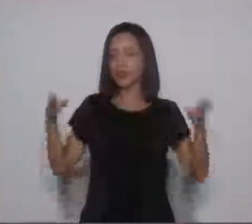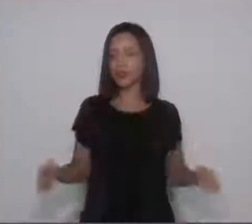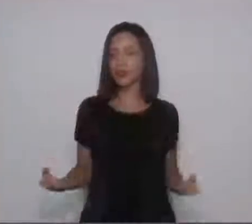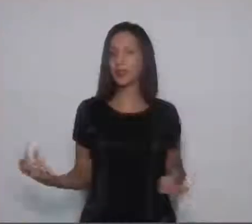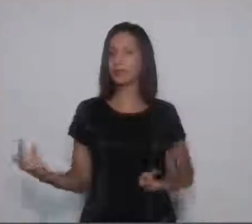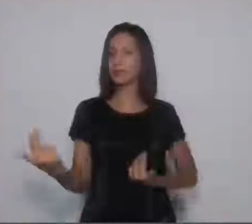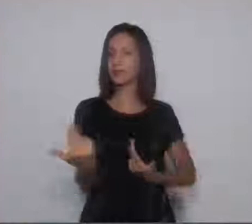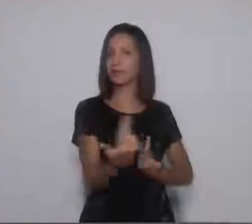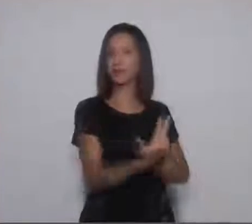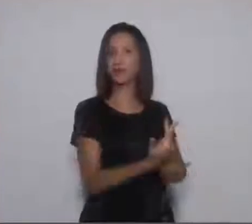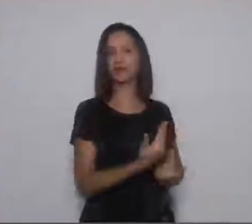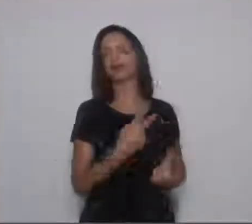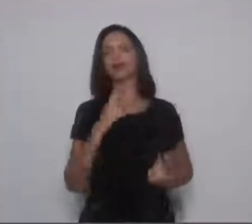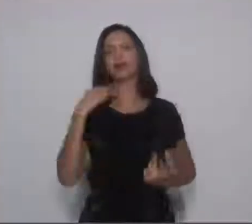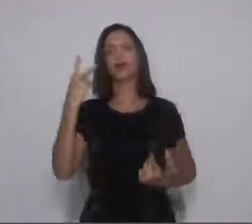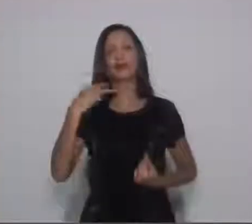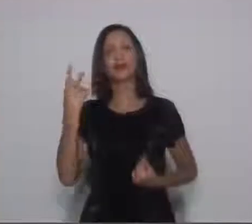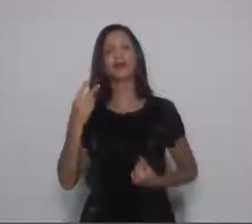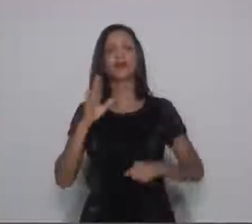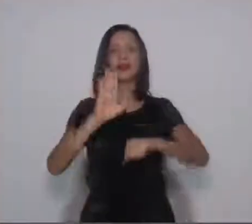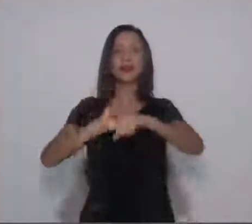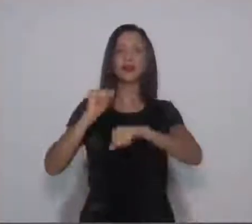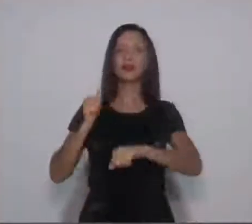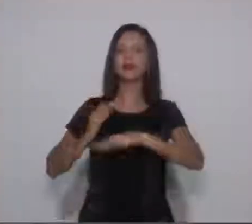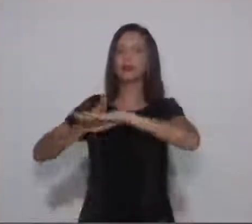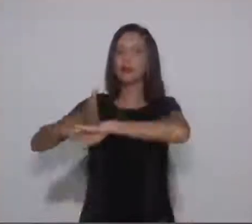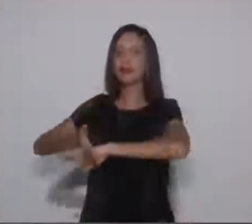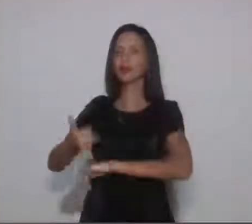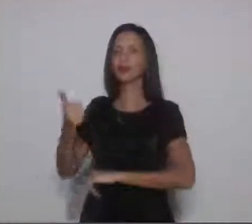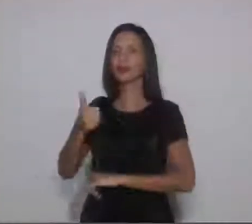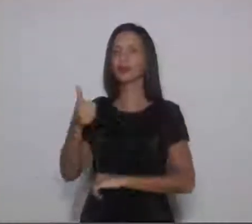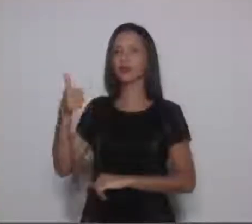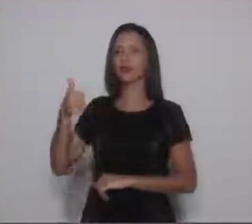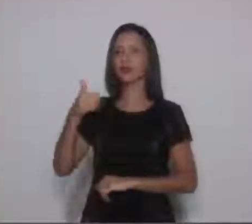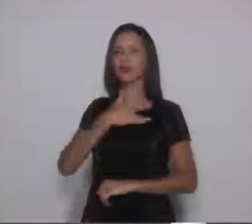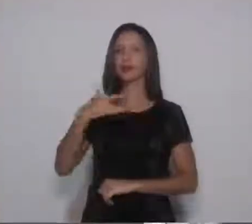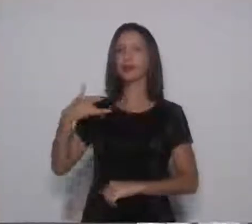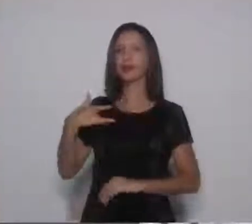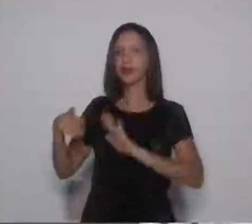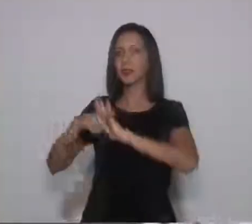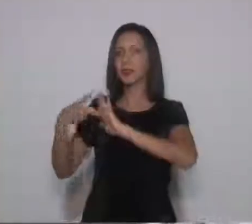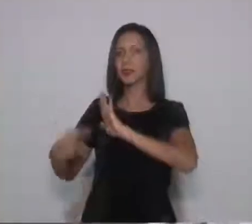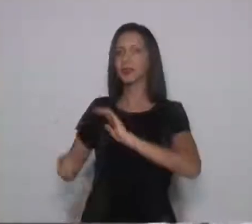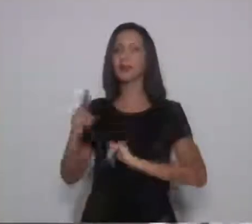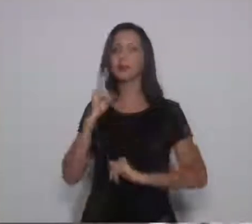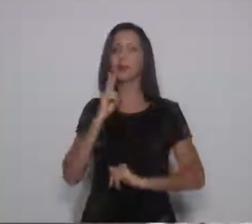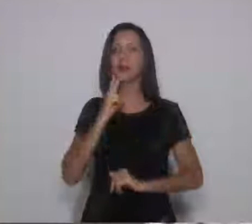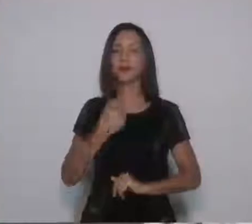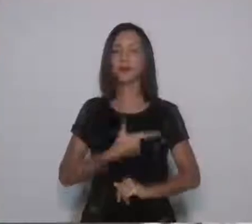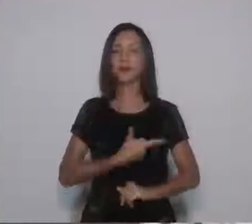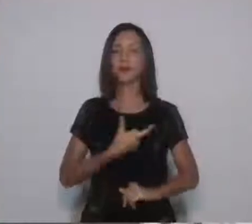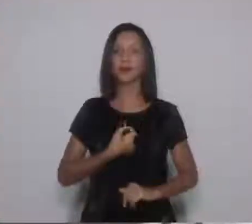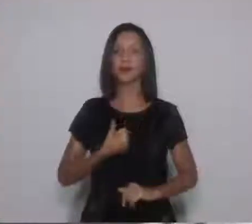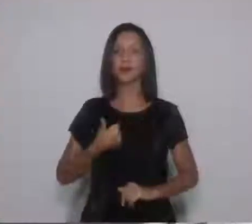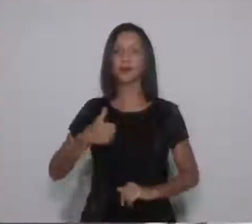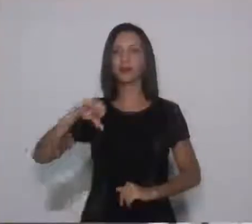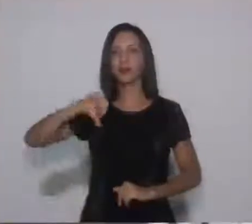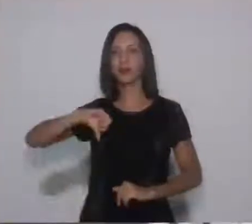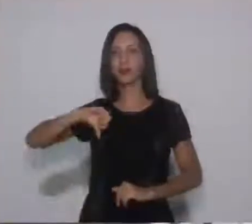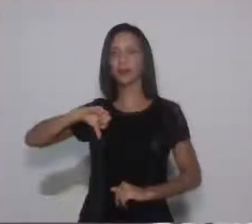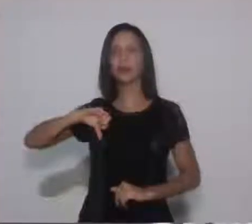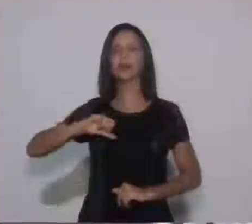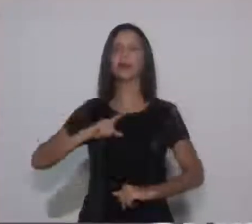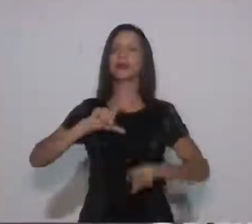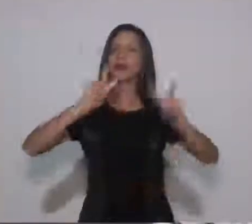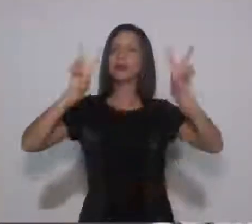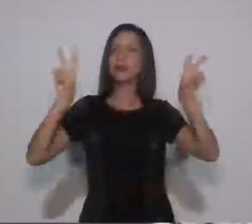como toda a população, para participarem da 11ª Conferência de Saúde de Vinhedo 2019. O